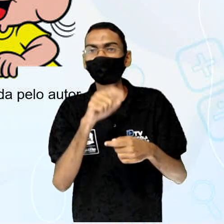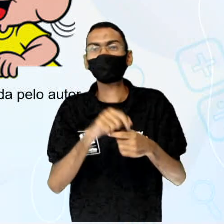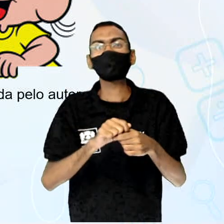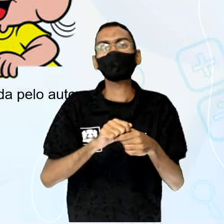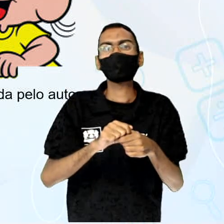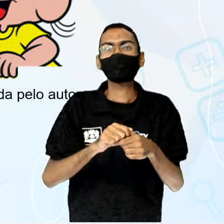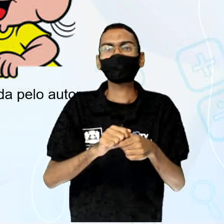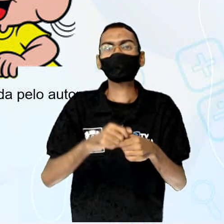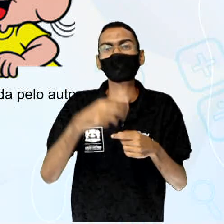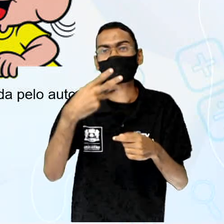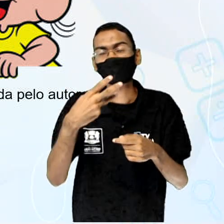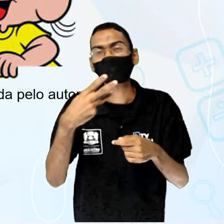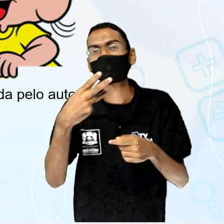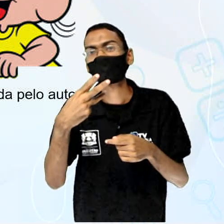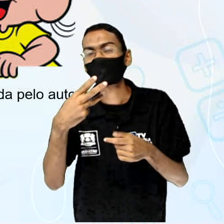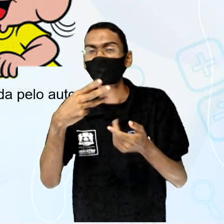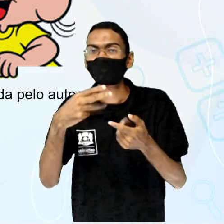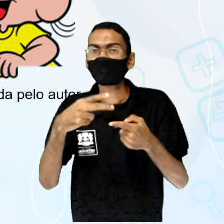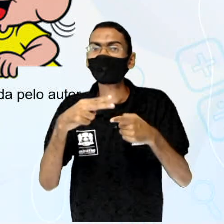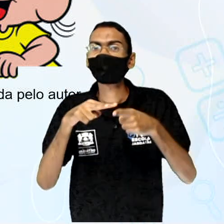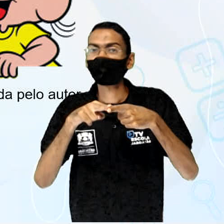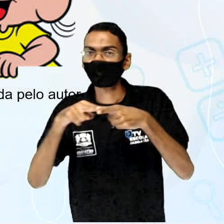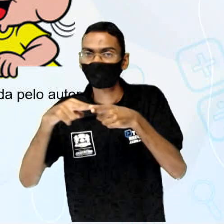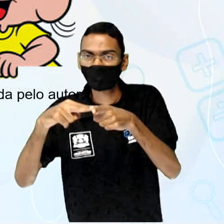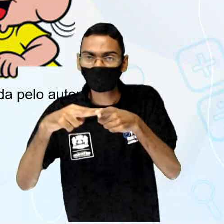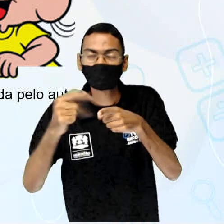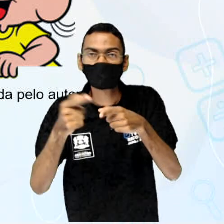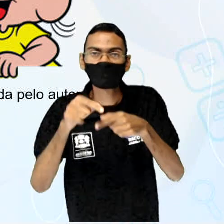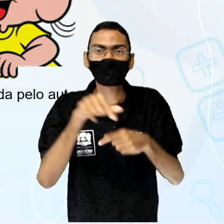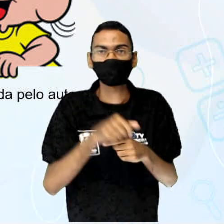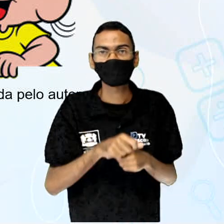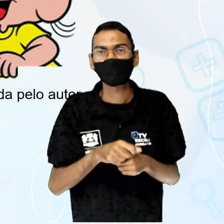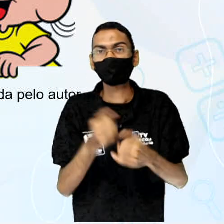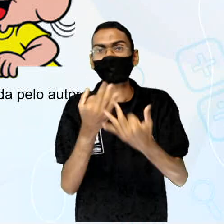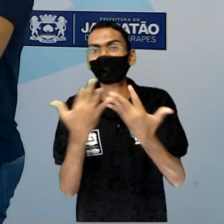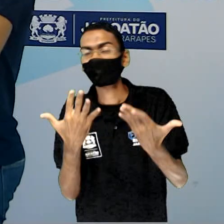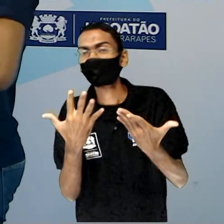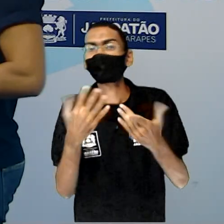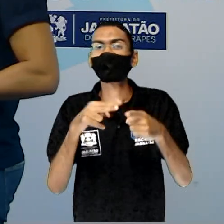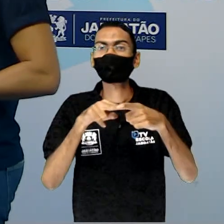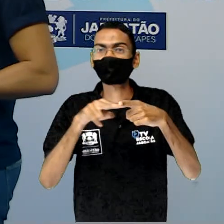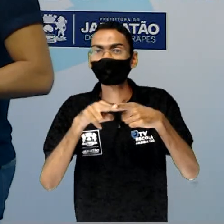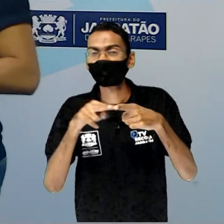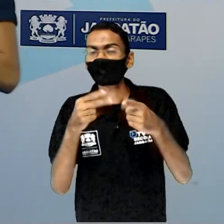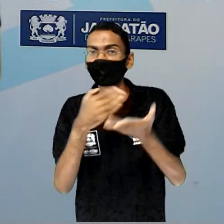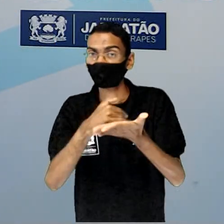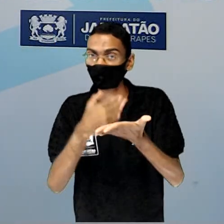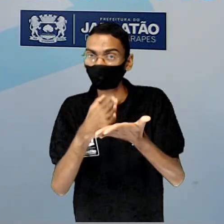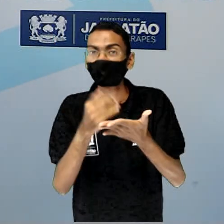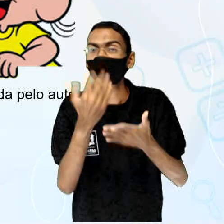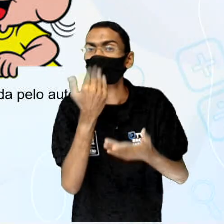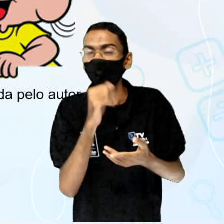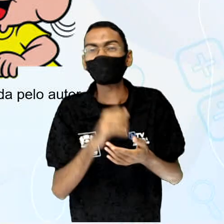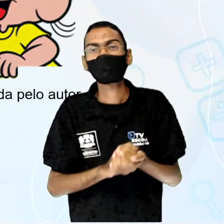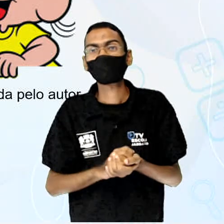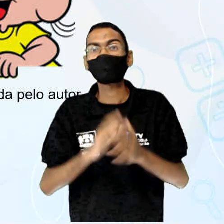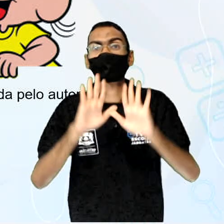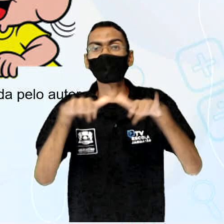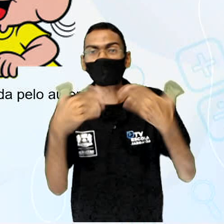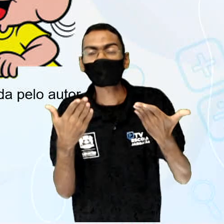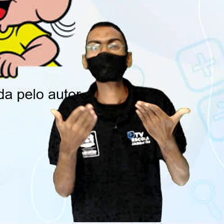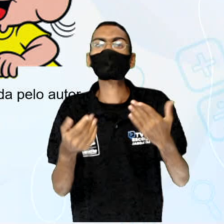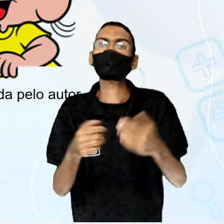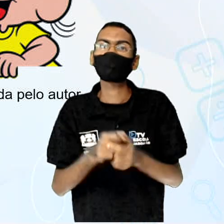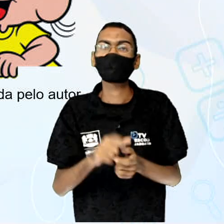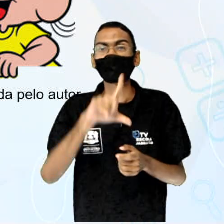a fração que representa o número de fatias que Magali comeu é... Depois, classifique a fração